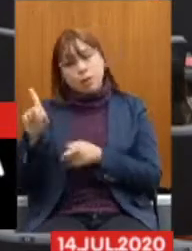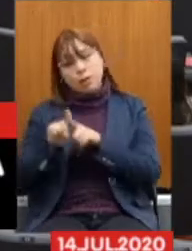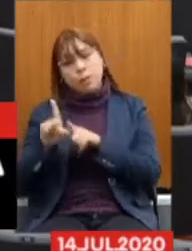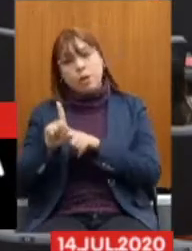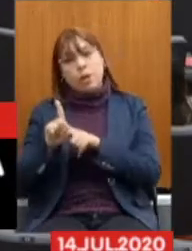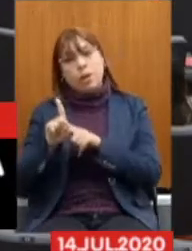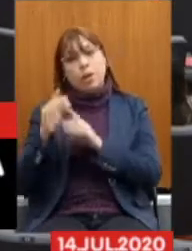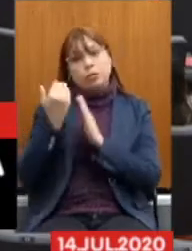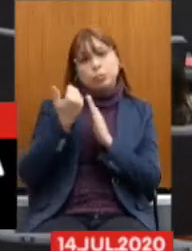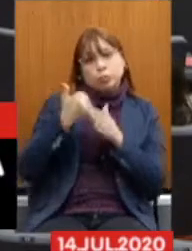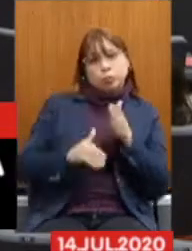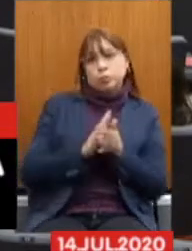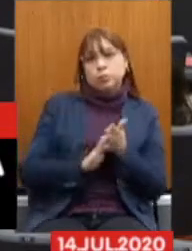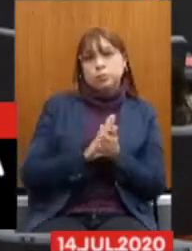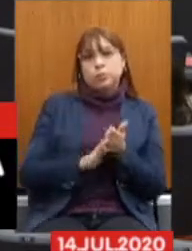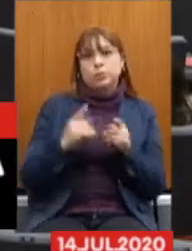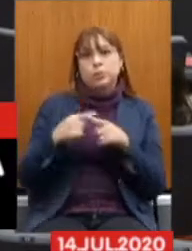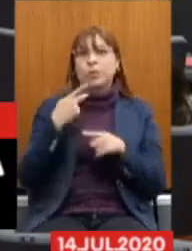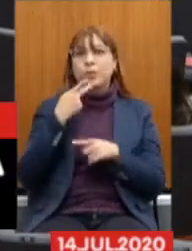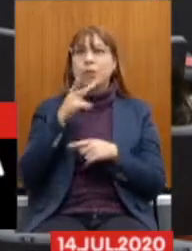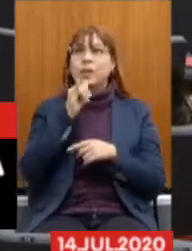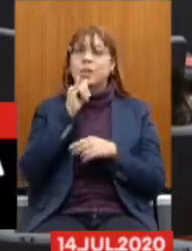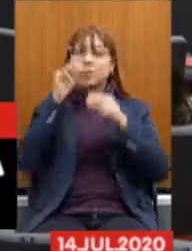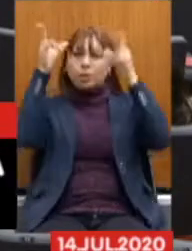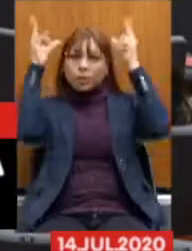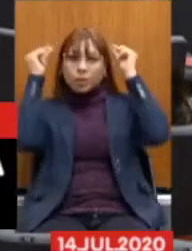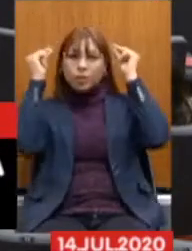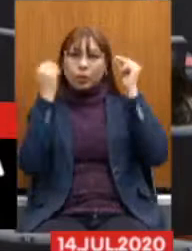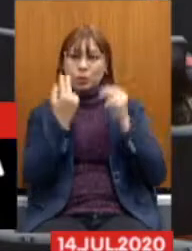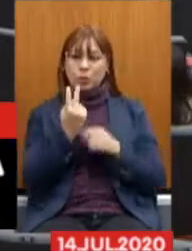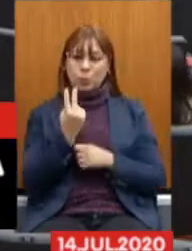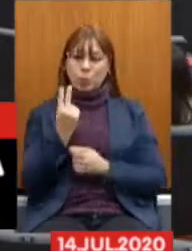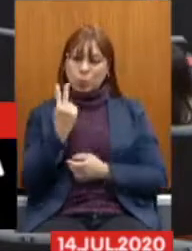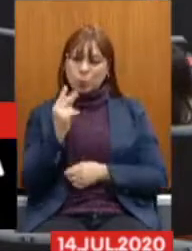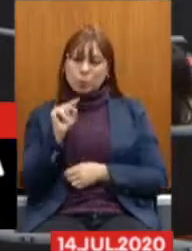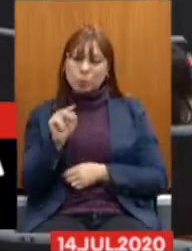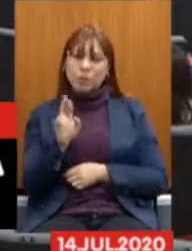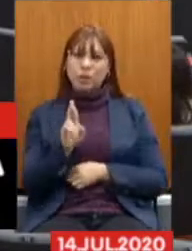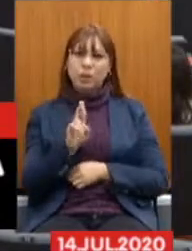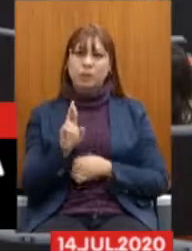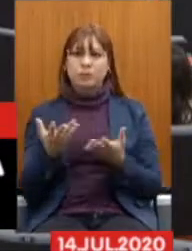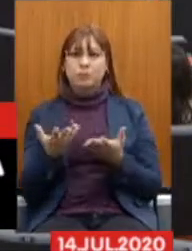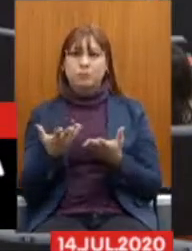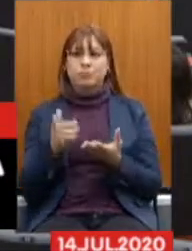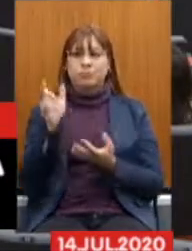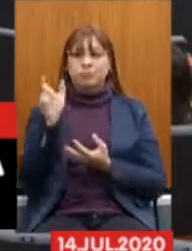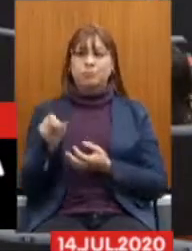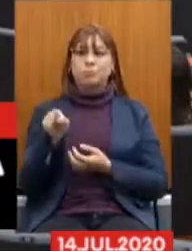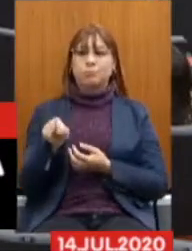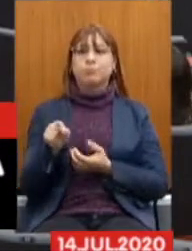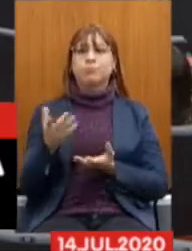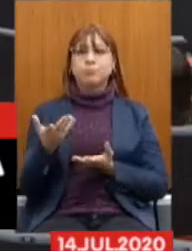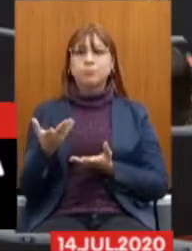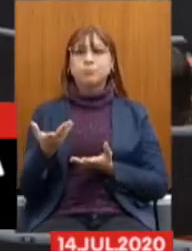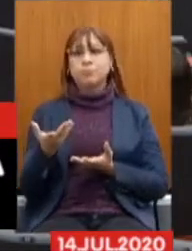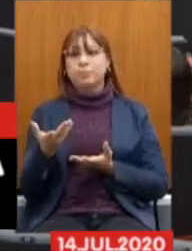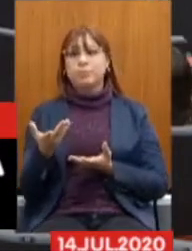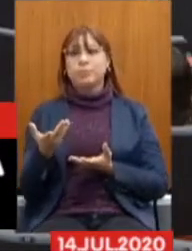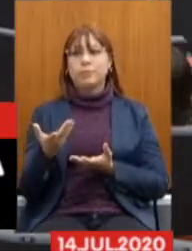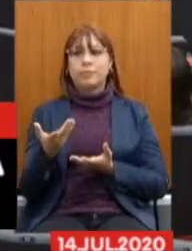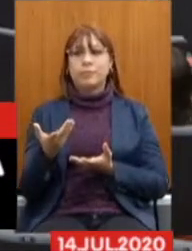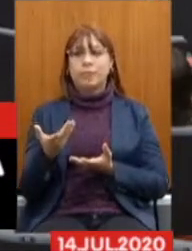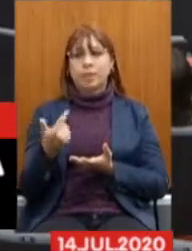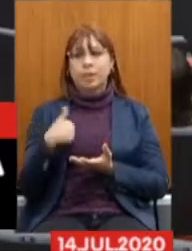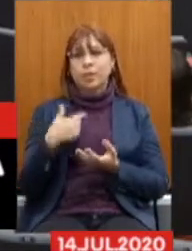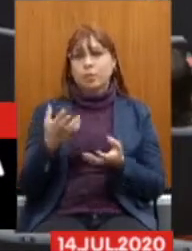Então, quando o senhor falou ali que a enfermeira ganha dois mil e poucos reais, ela estaria dentro do meu. Eu gostaria dessa